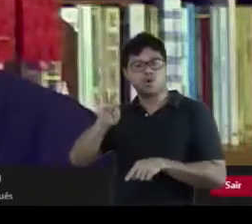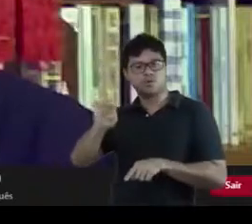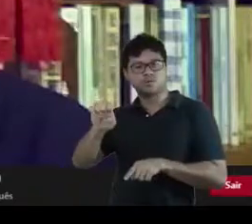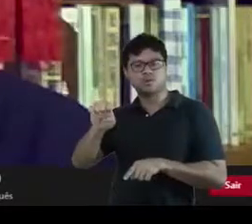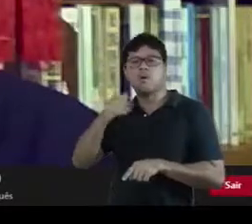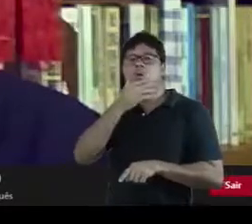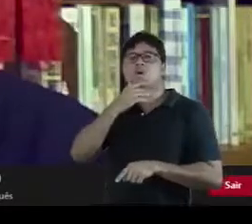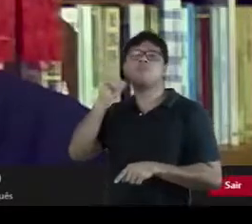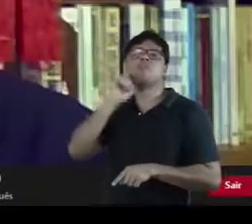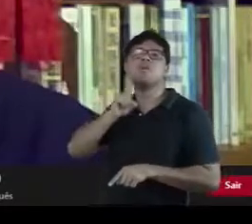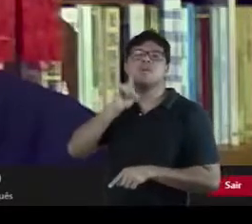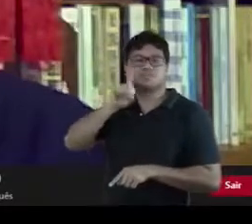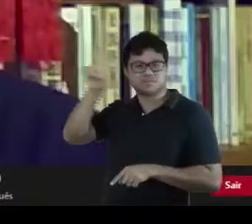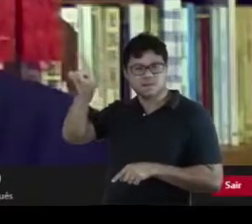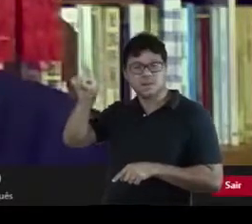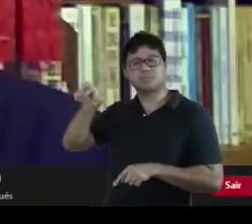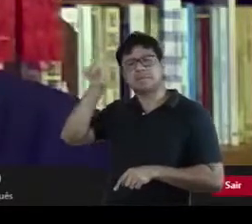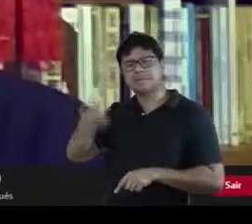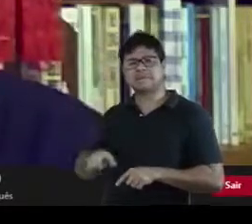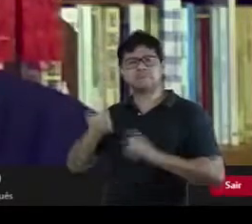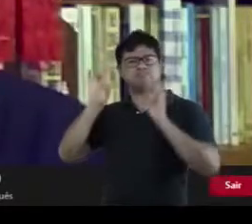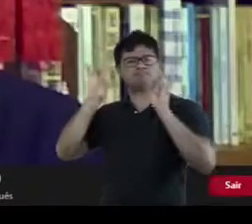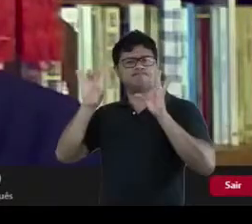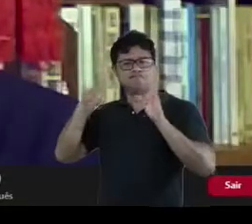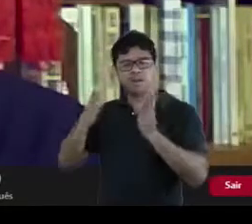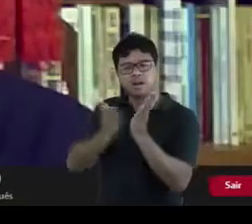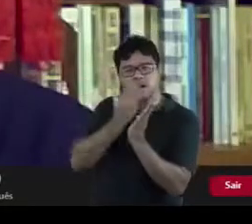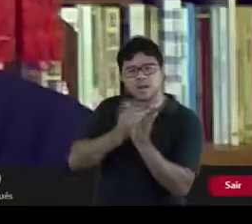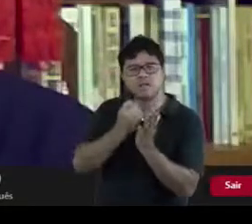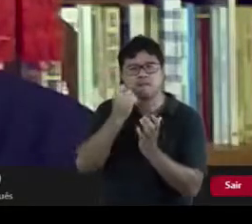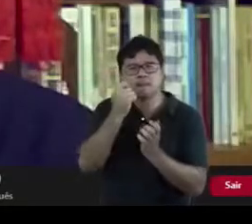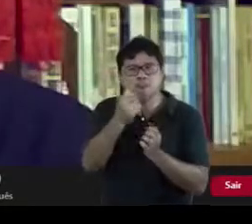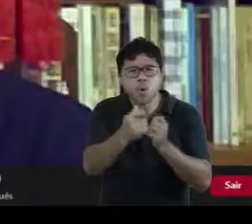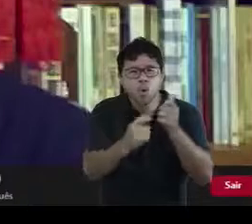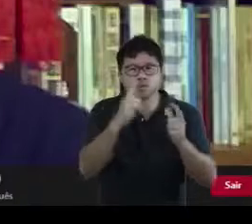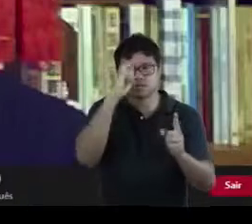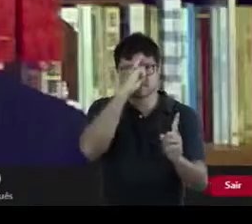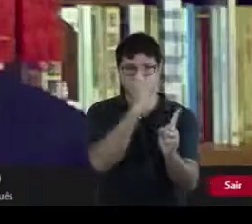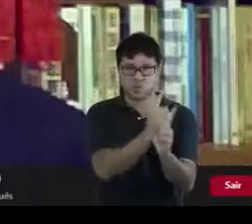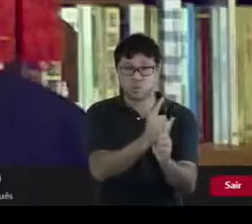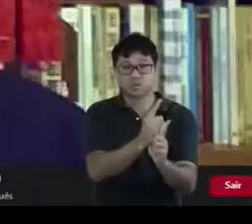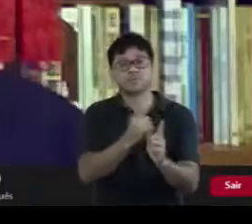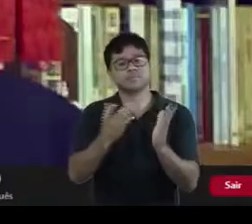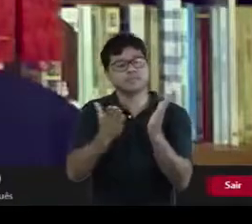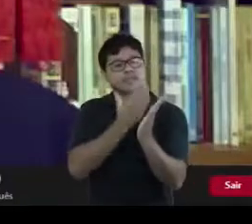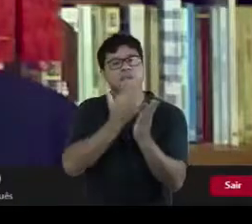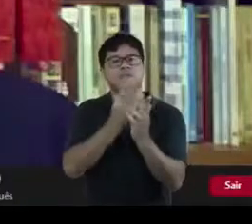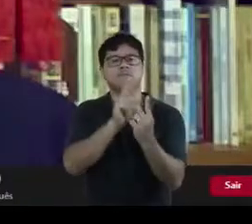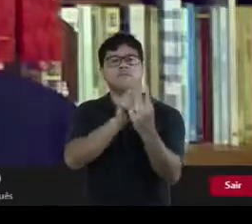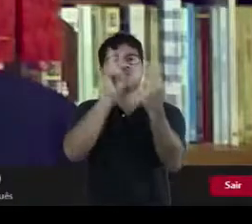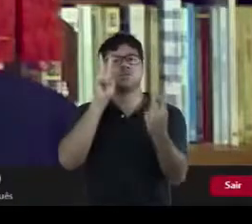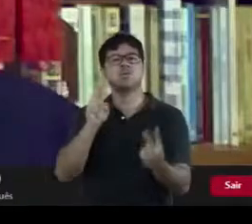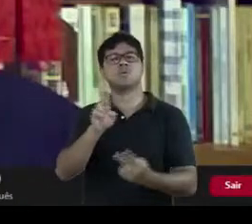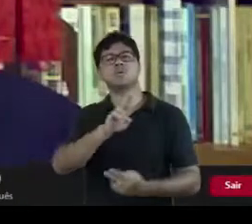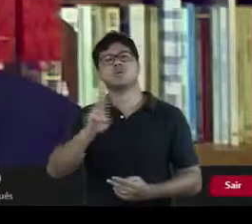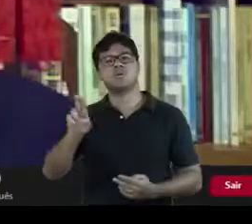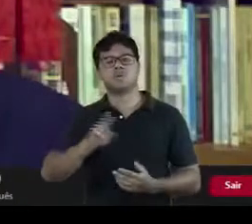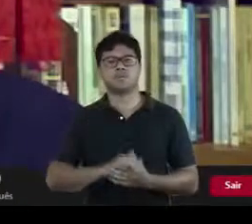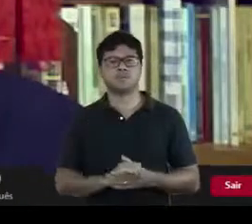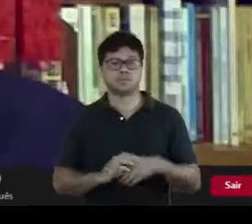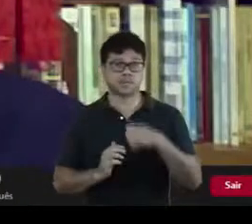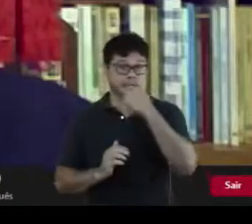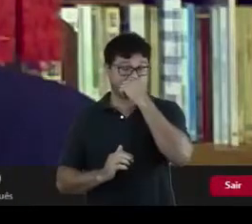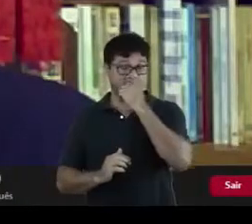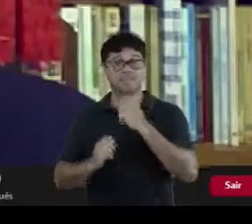Dunning, ele mesmo especialista em livros raros e proprietário de uma livraria virtual de nome Old